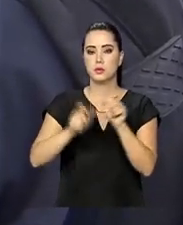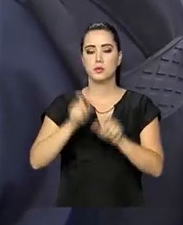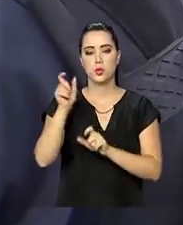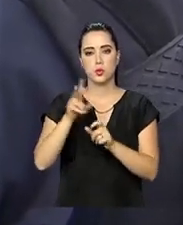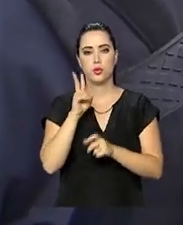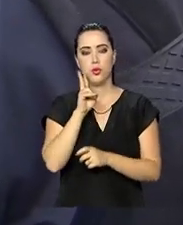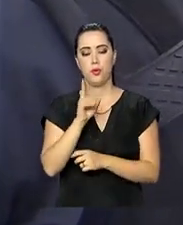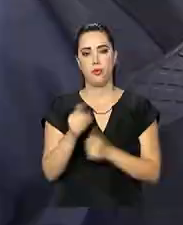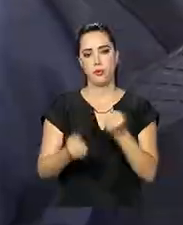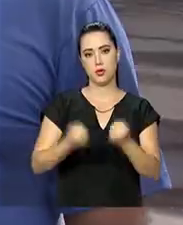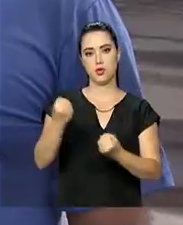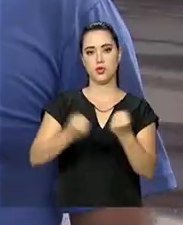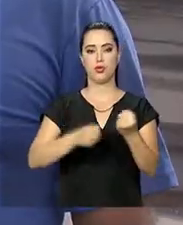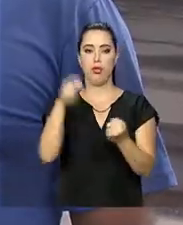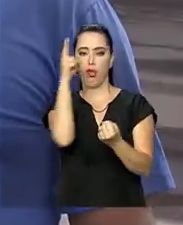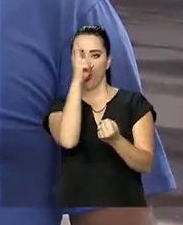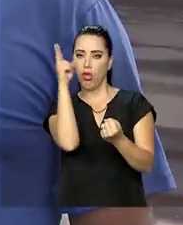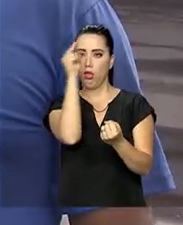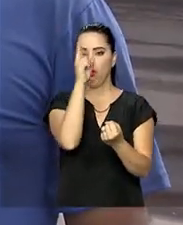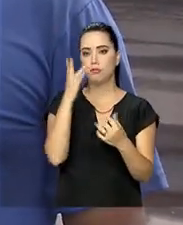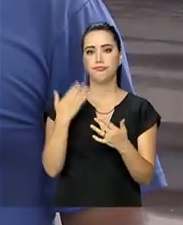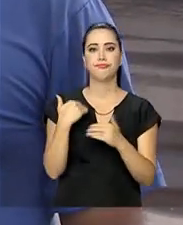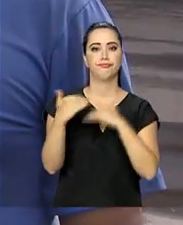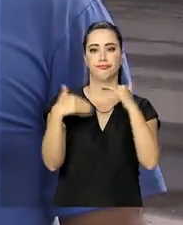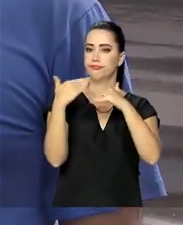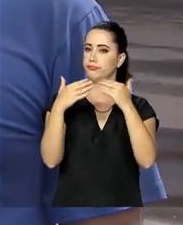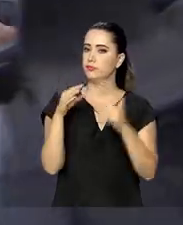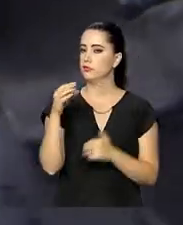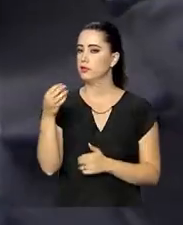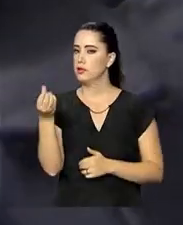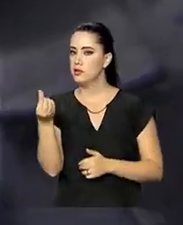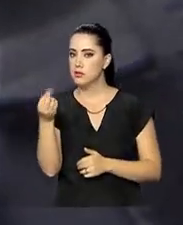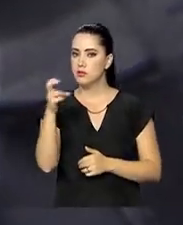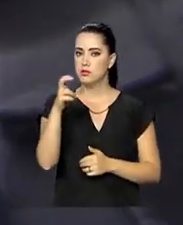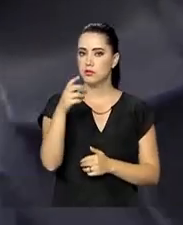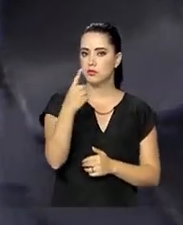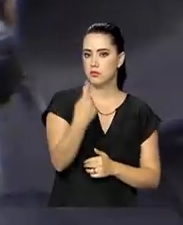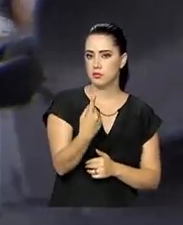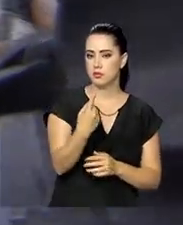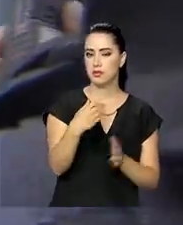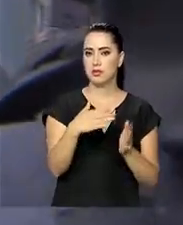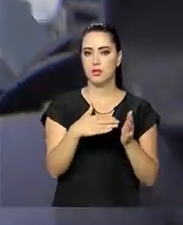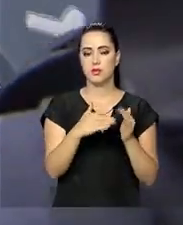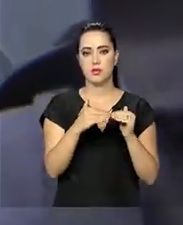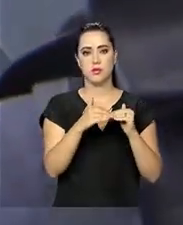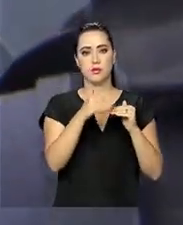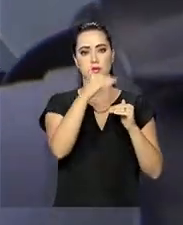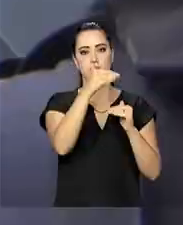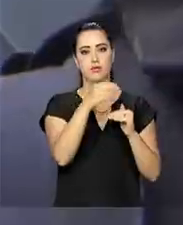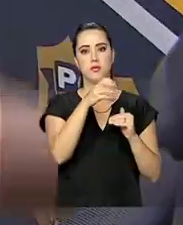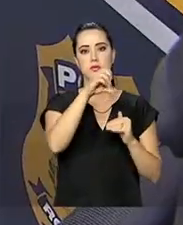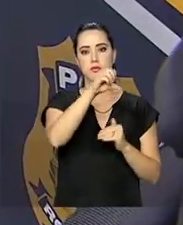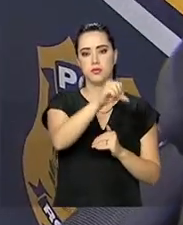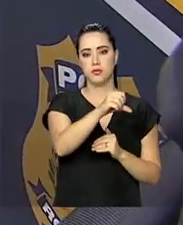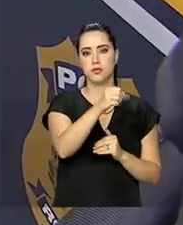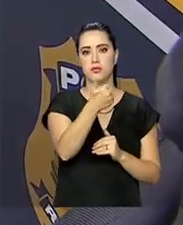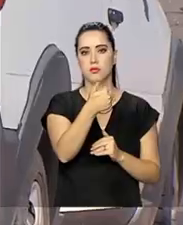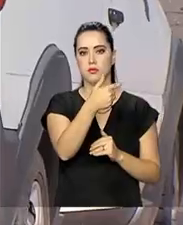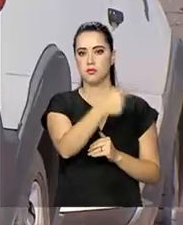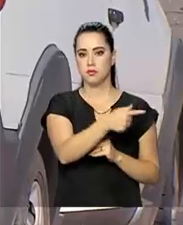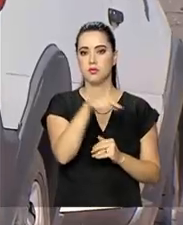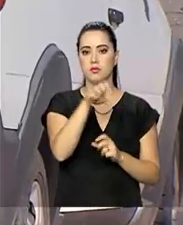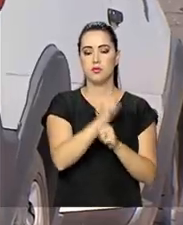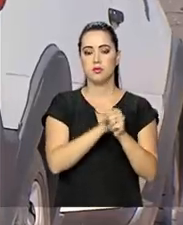flagrados dirigindo embriagado cresceu. Variou de 651 em 2017 para 917